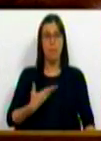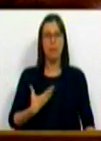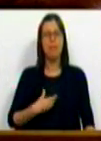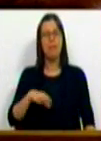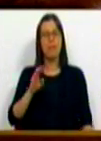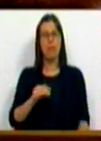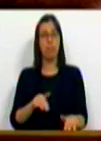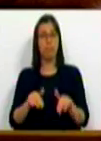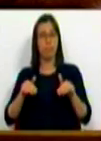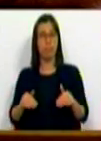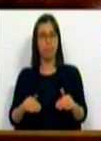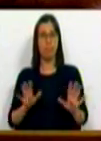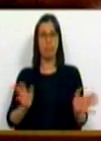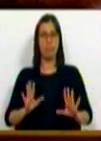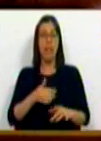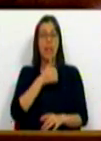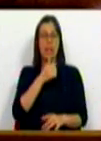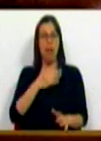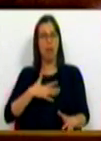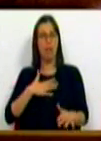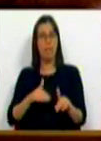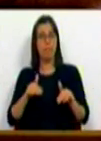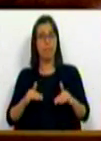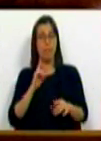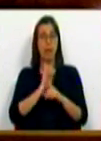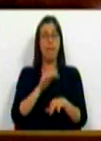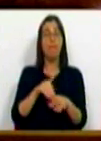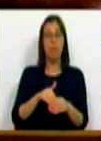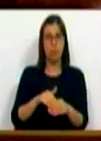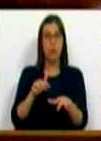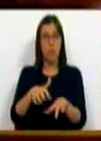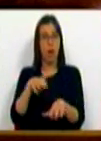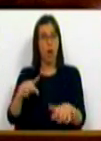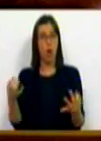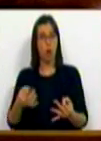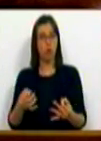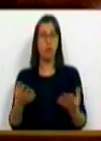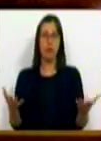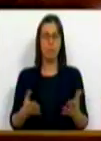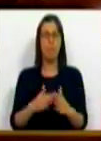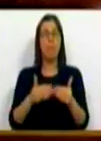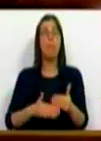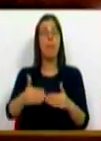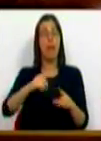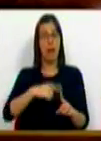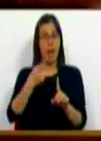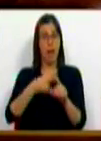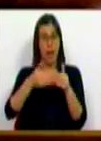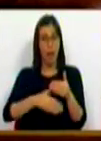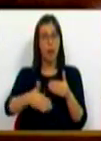e o CDS se abstiveram de partilhar esta decisão a quando a sua votação no Parlamento. O próximo ano